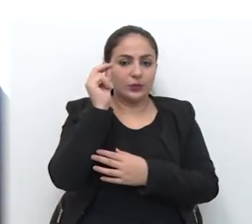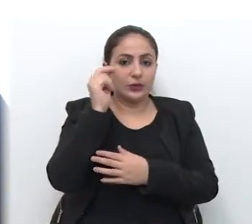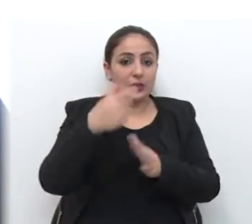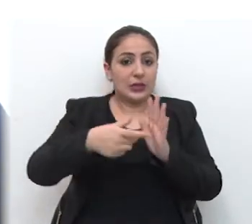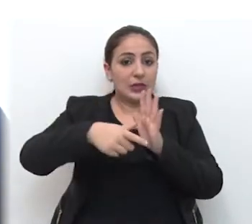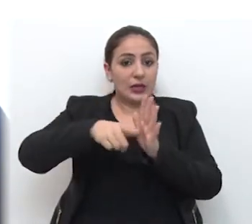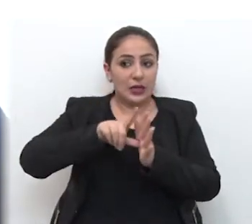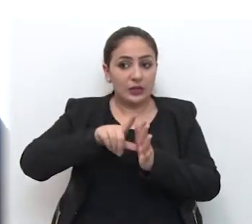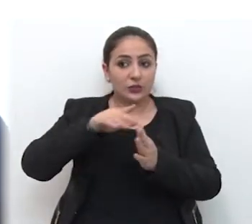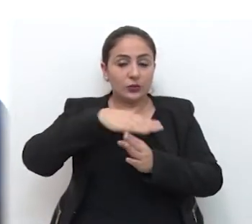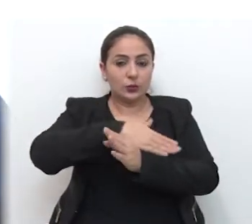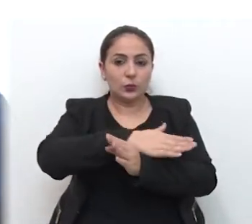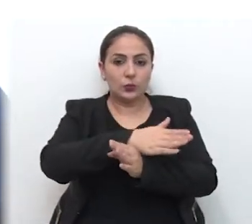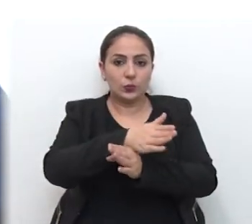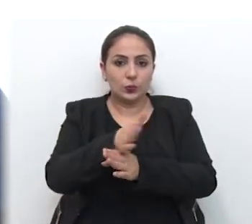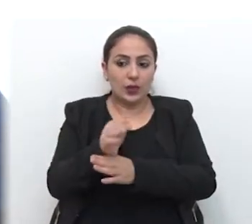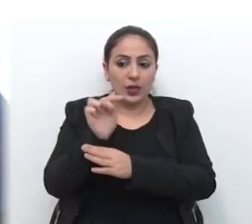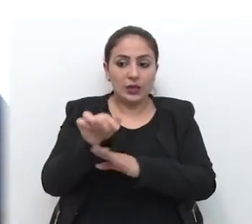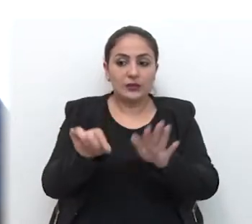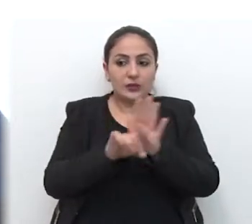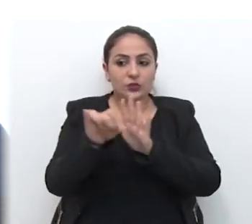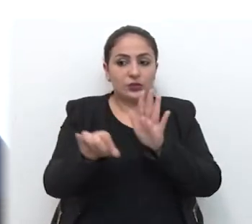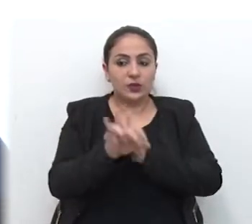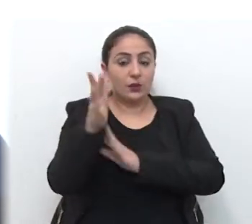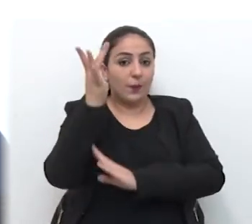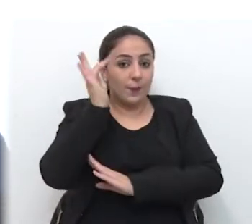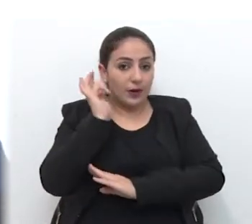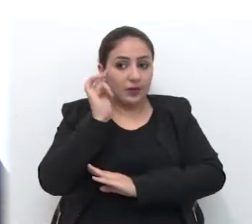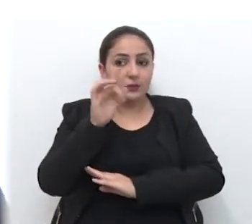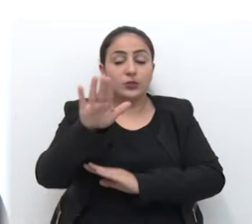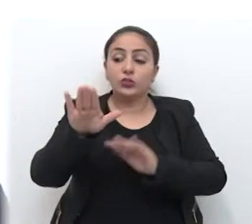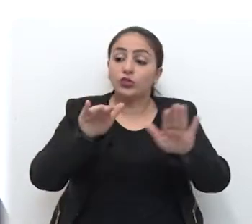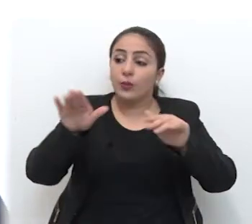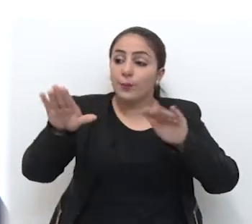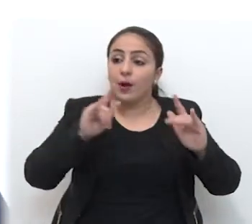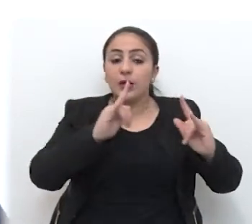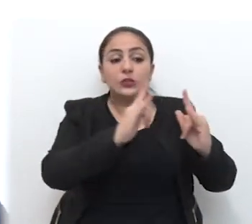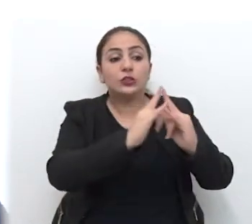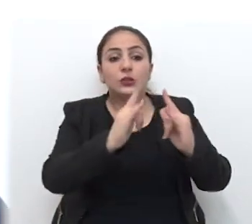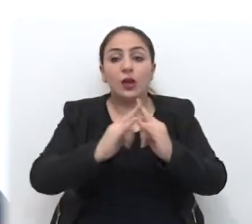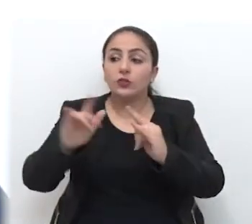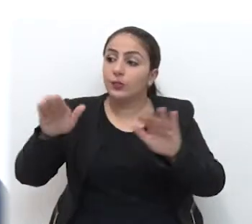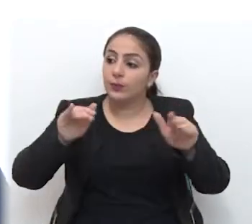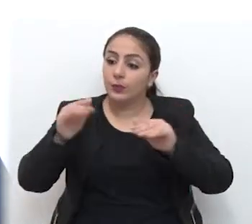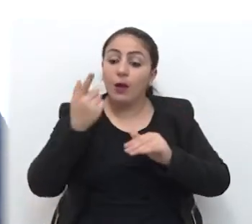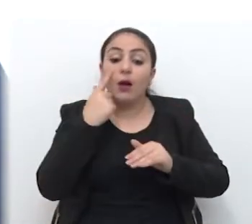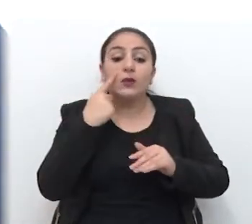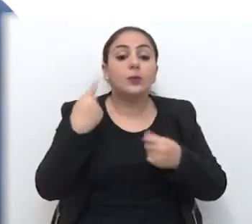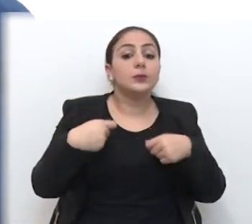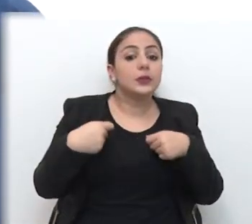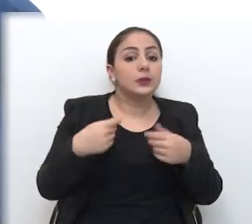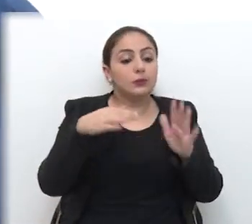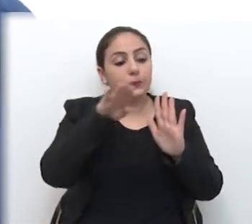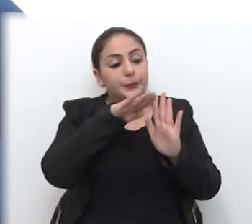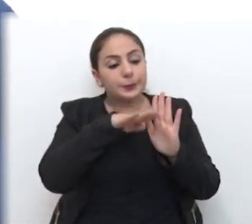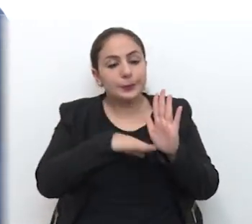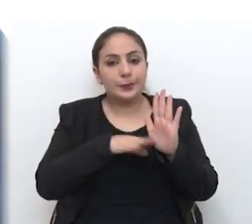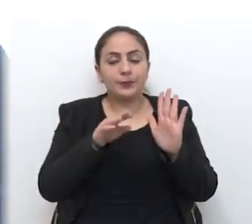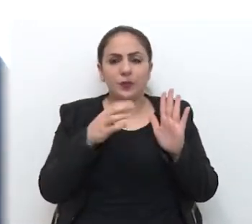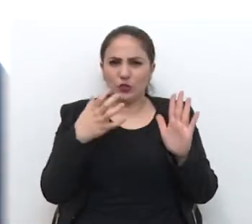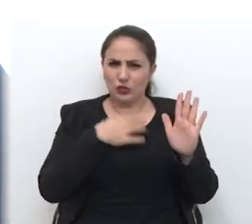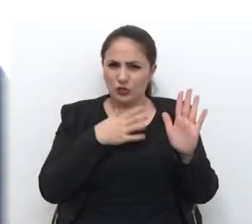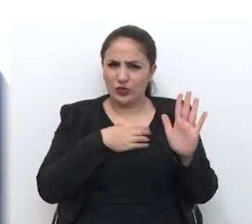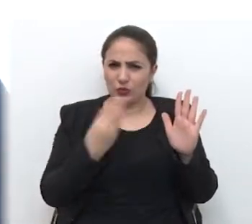de homologar esta licitação de amanhã, vai chamar as entidades e ver o que eles precisam. Porque da forma que foi